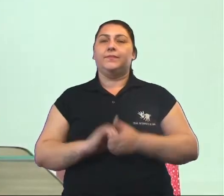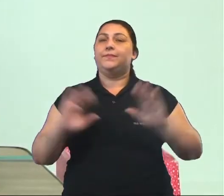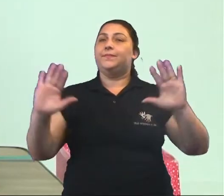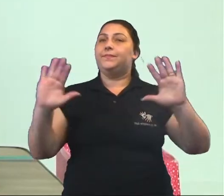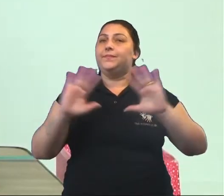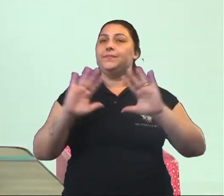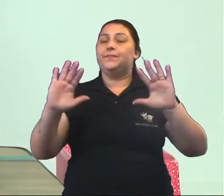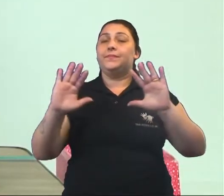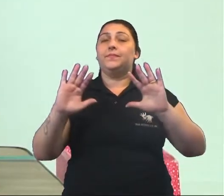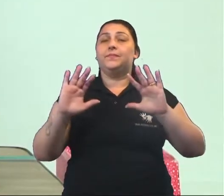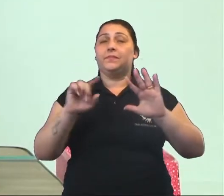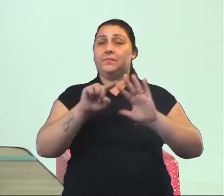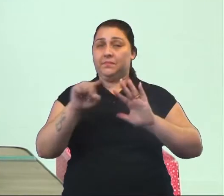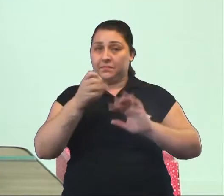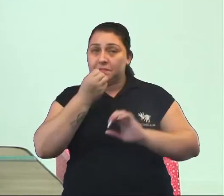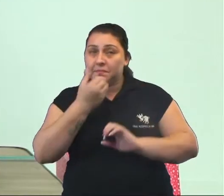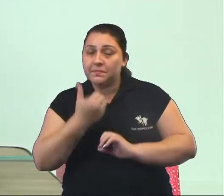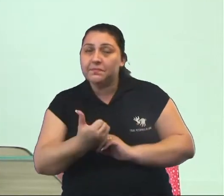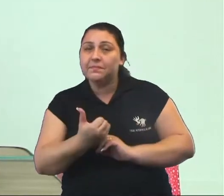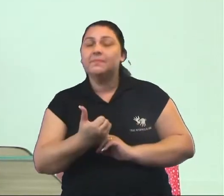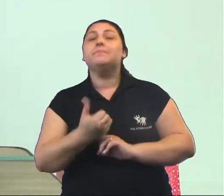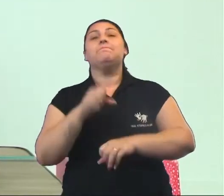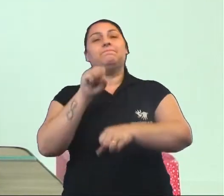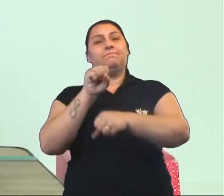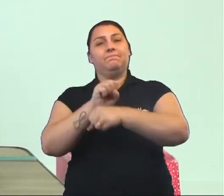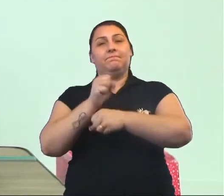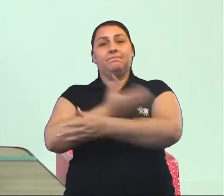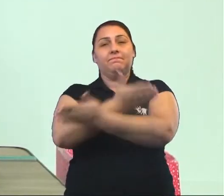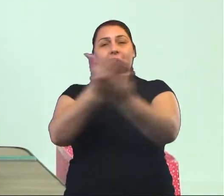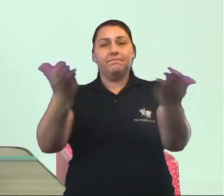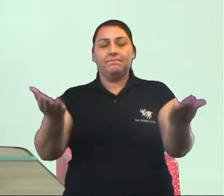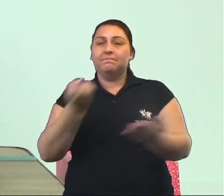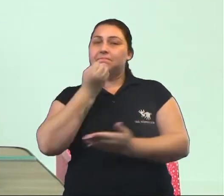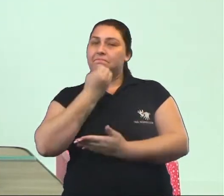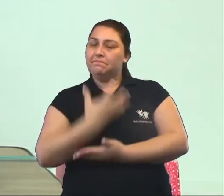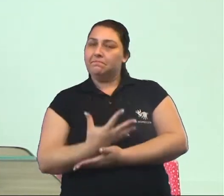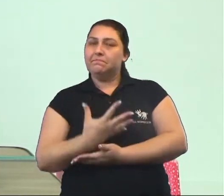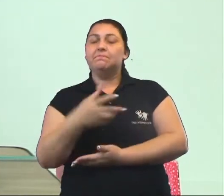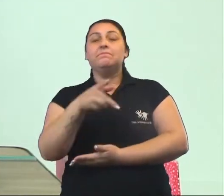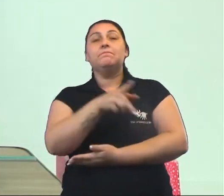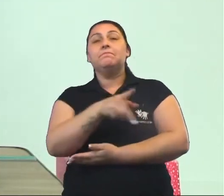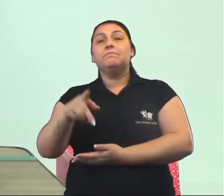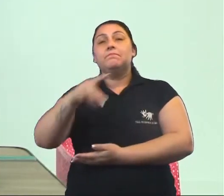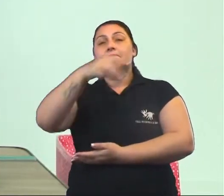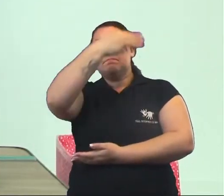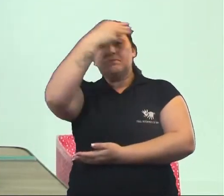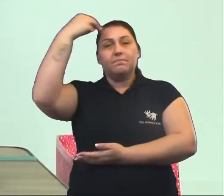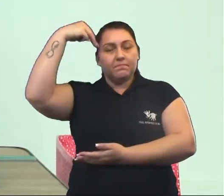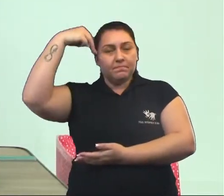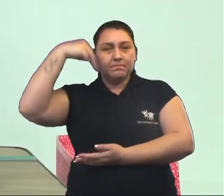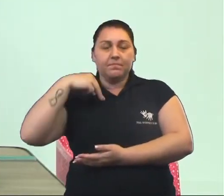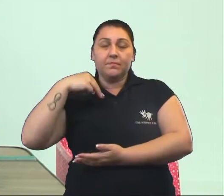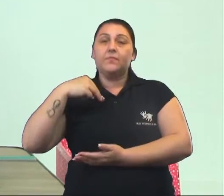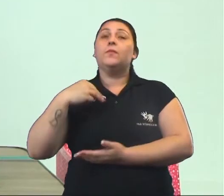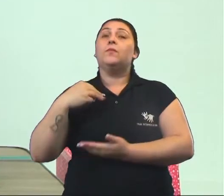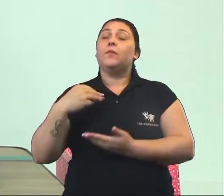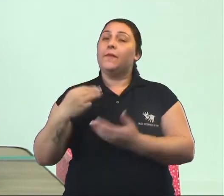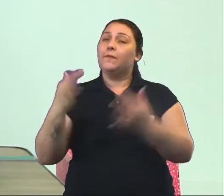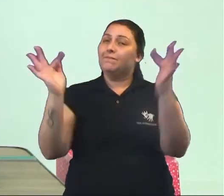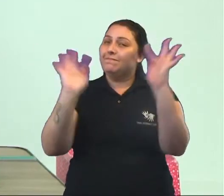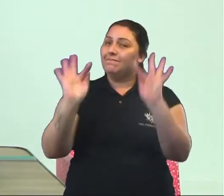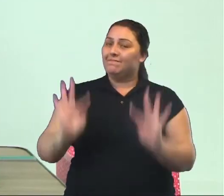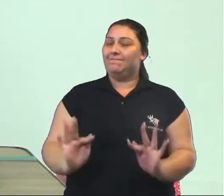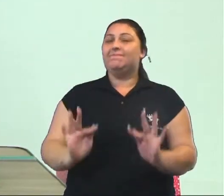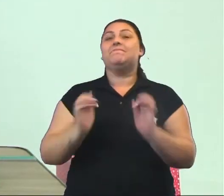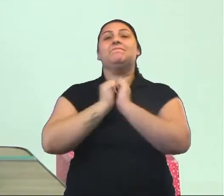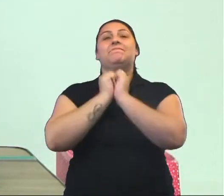Olá turma, como vocês estão? Eu espero que todas estejam muito bem. Eu sou a professora Marilane Moraes e estou muito